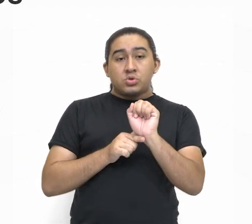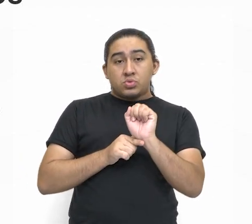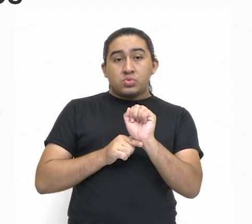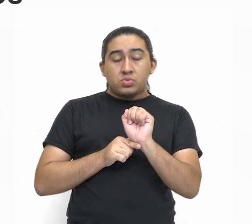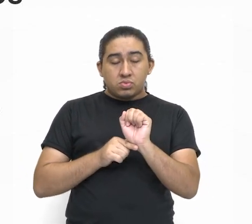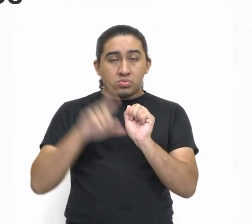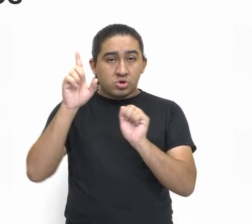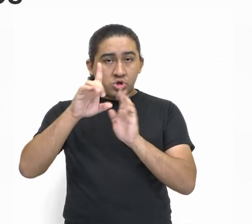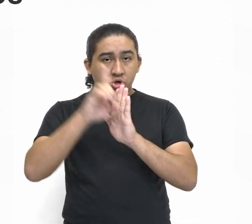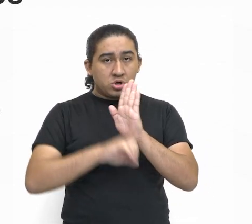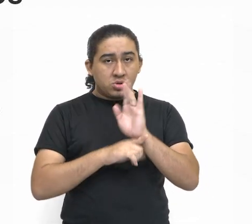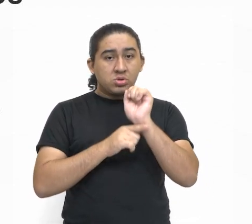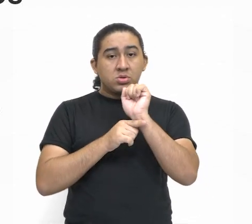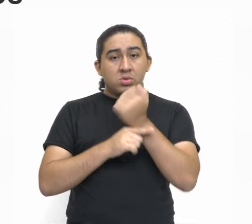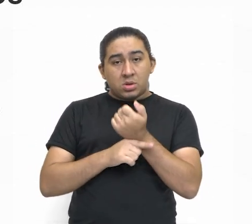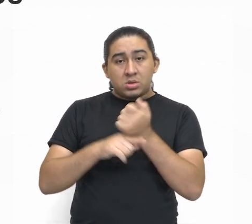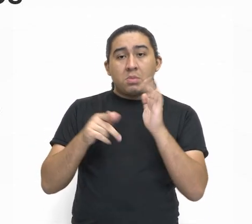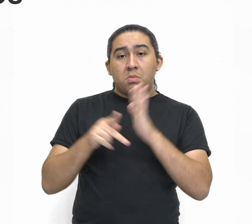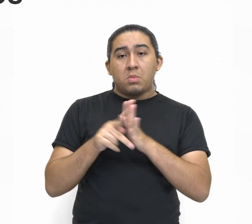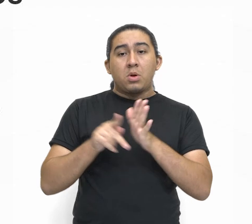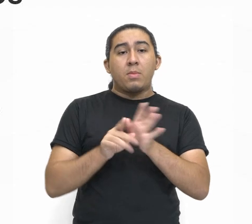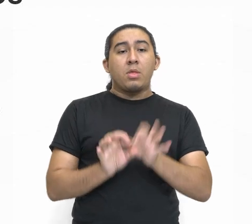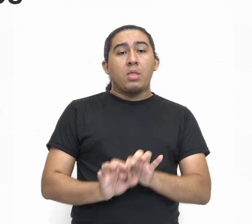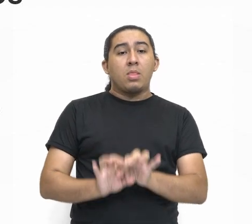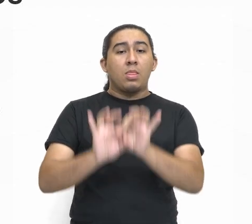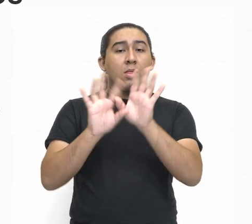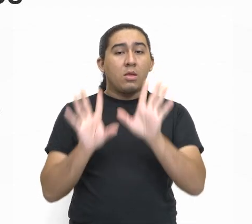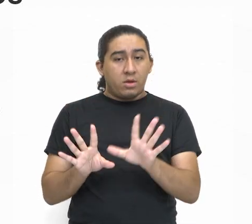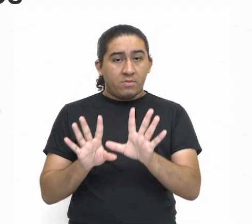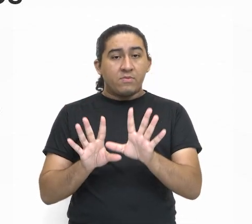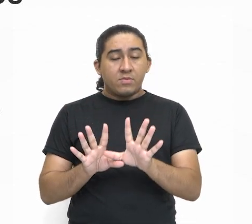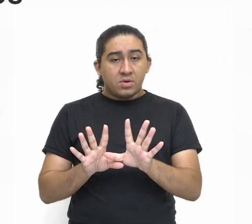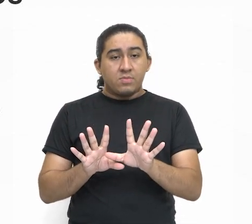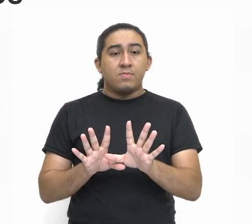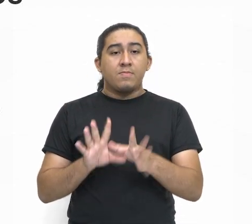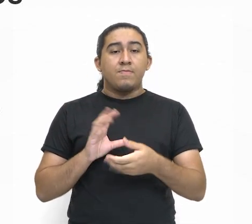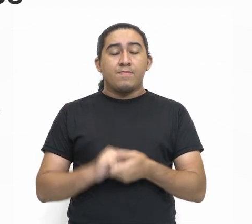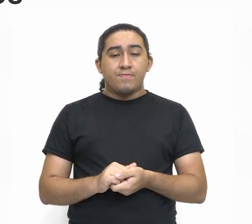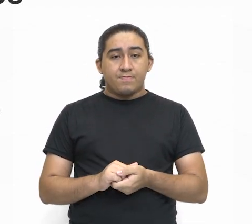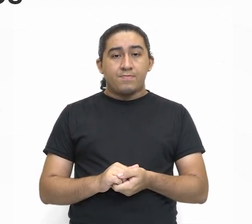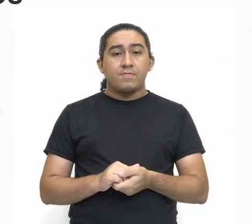direitos que garantem a liberdade individual.